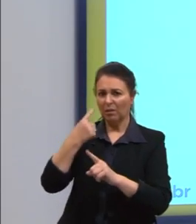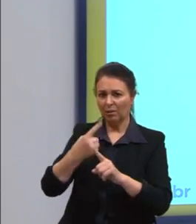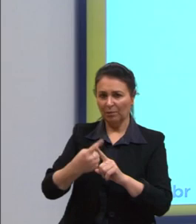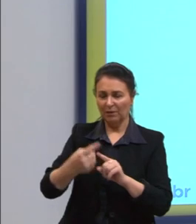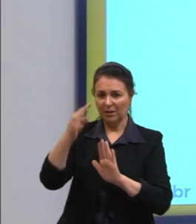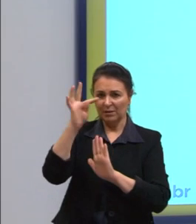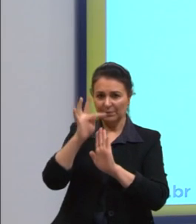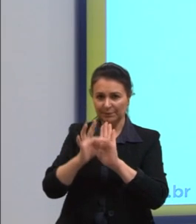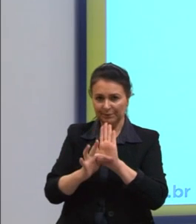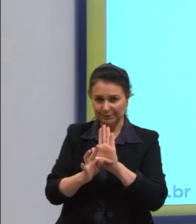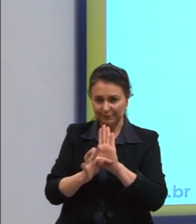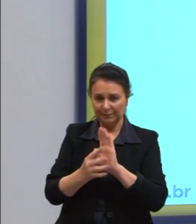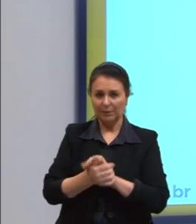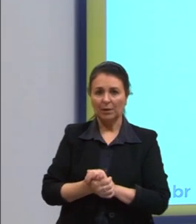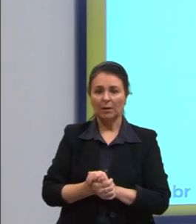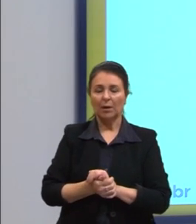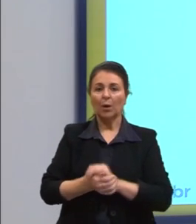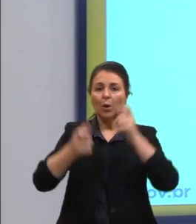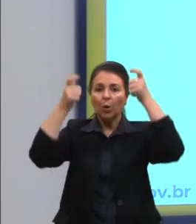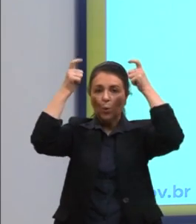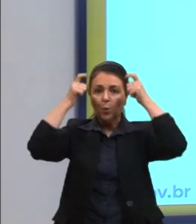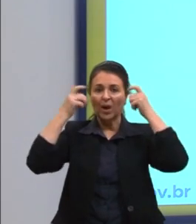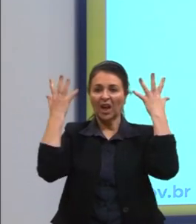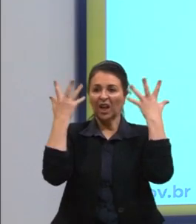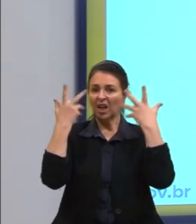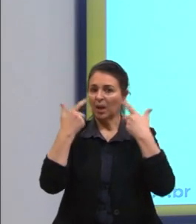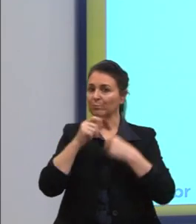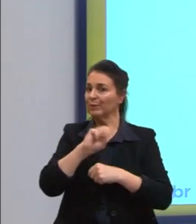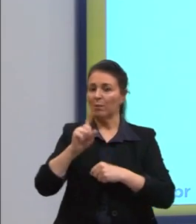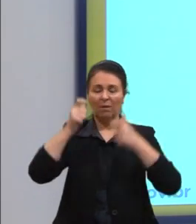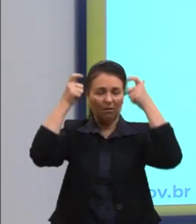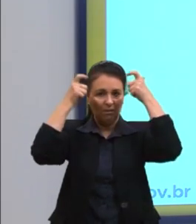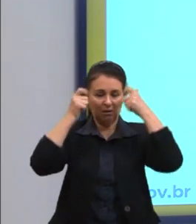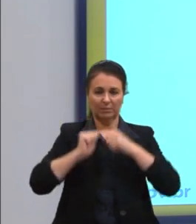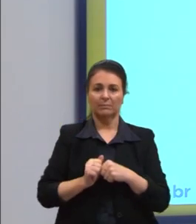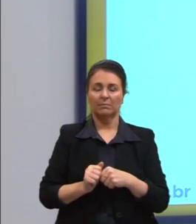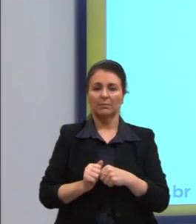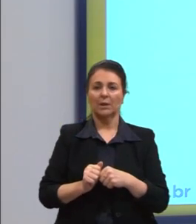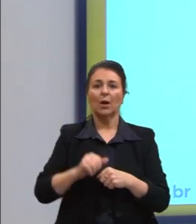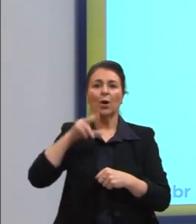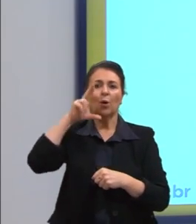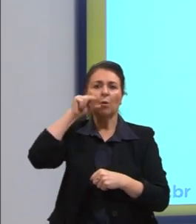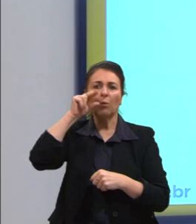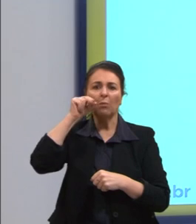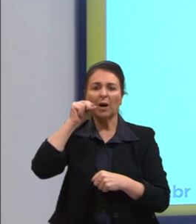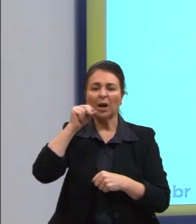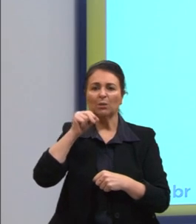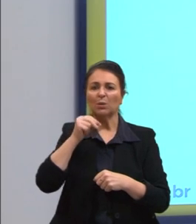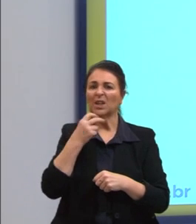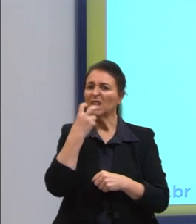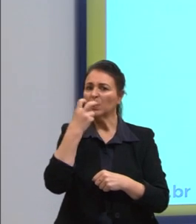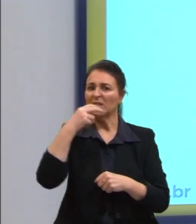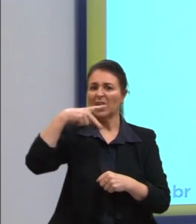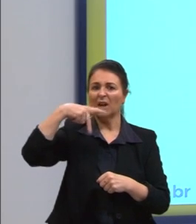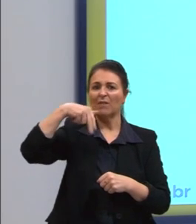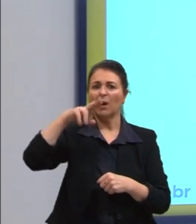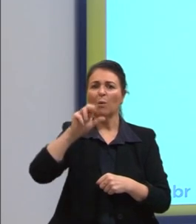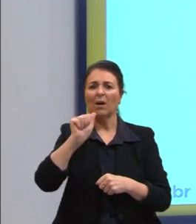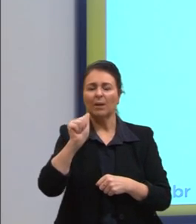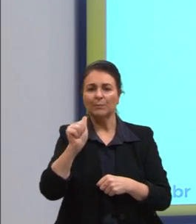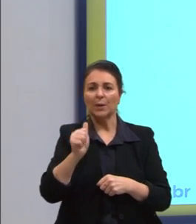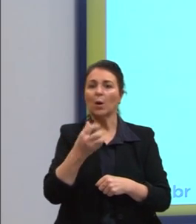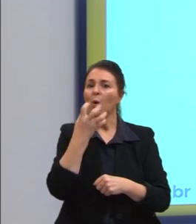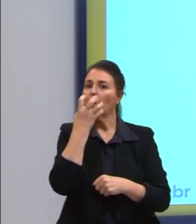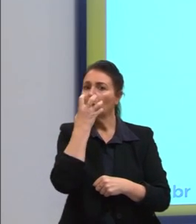diz o seguinte. Um rei leão que não era rei. Um pato que não fazia coa-coa. Um cão que não